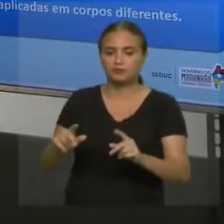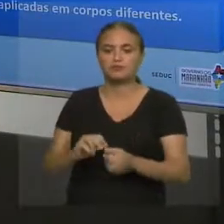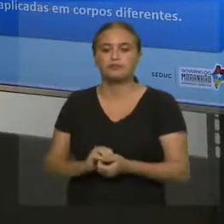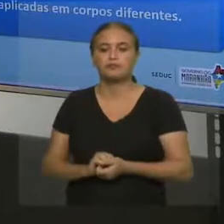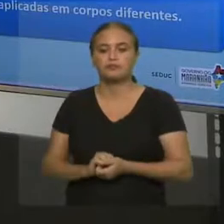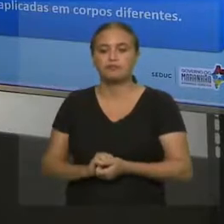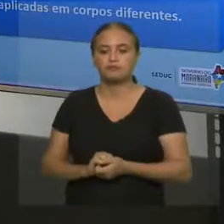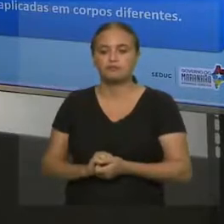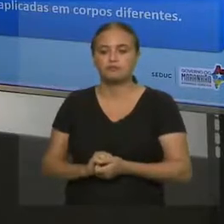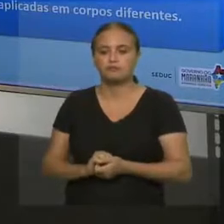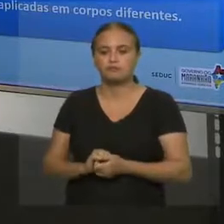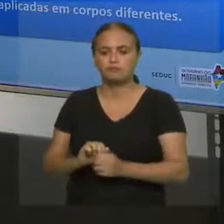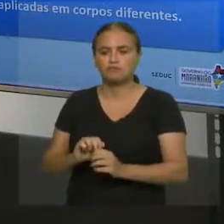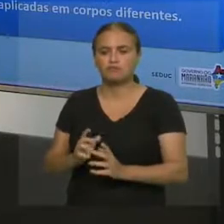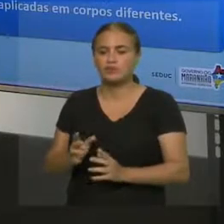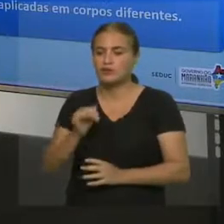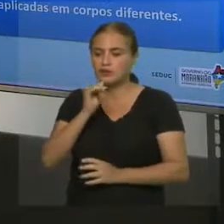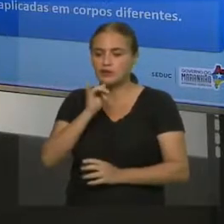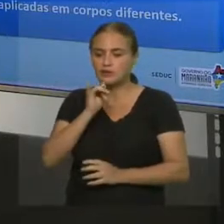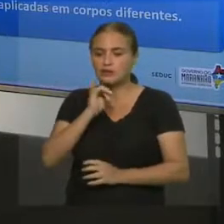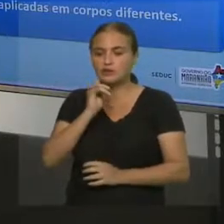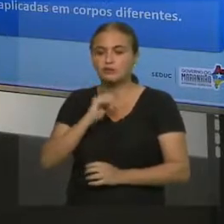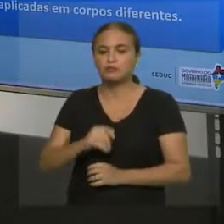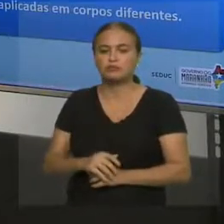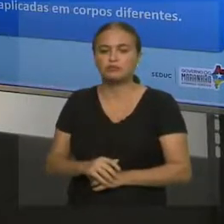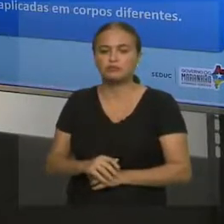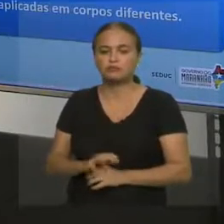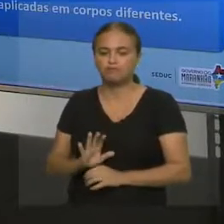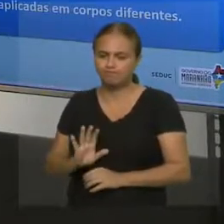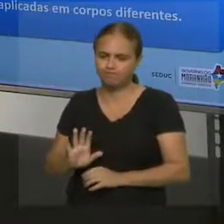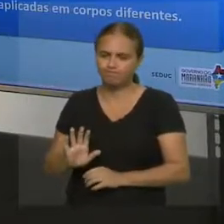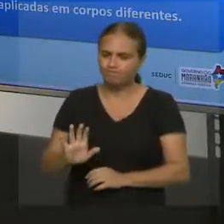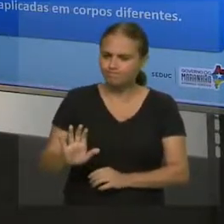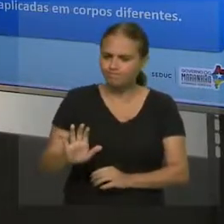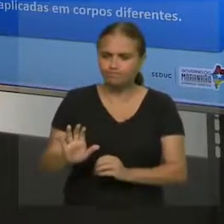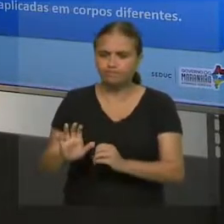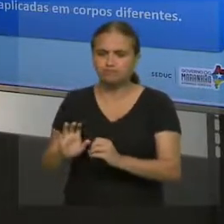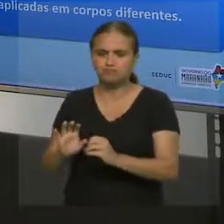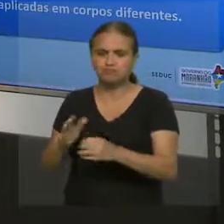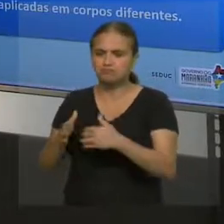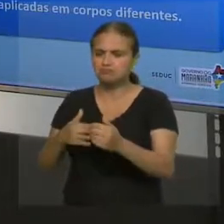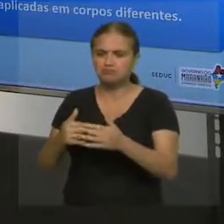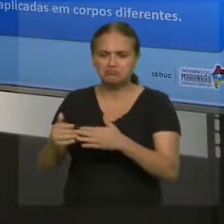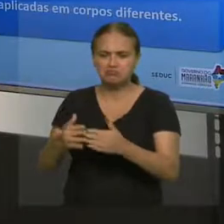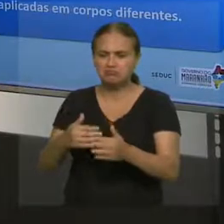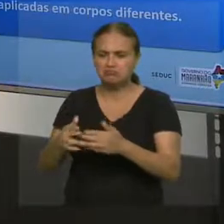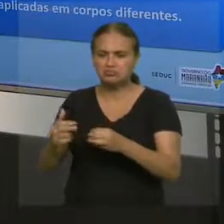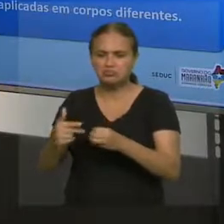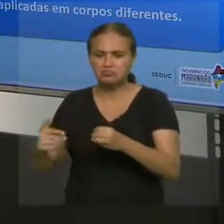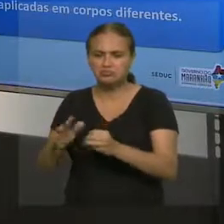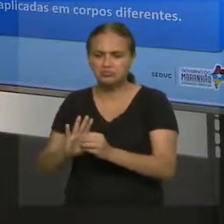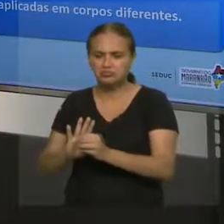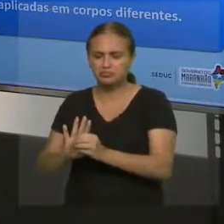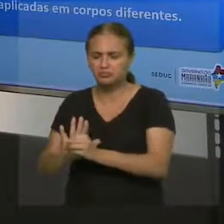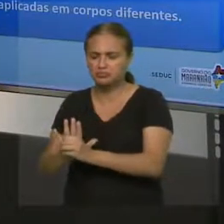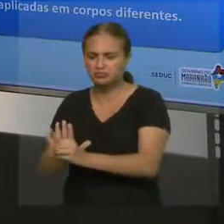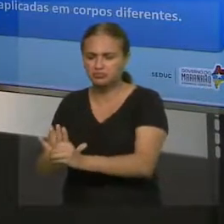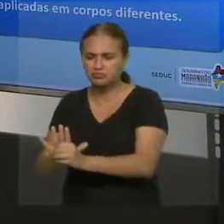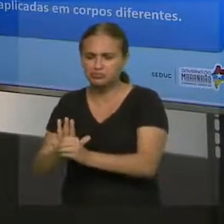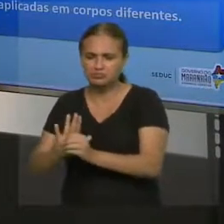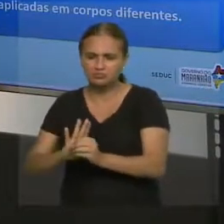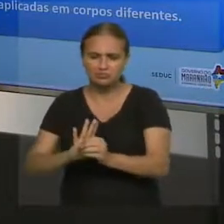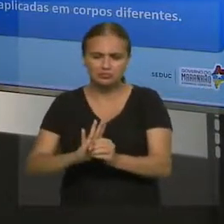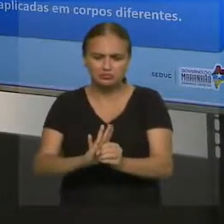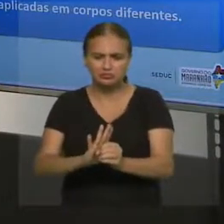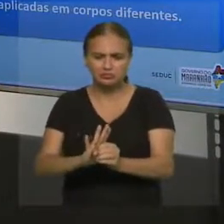força, se eu empurro um objeto para cá e alguém empurra o objeto para cá